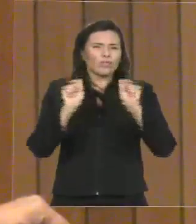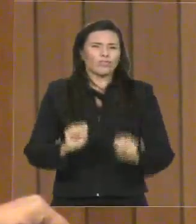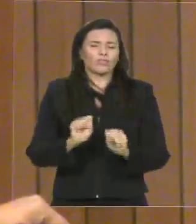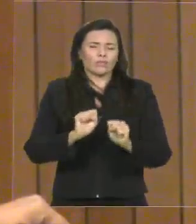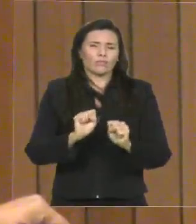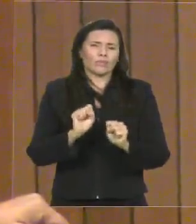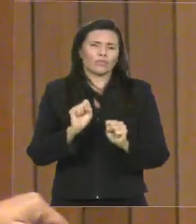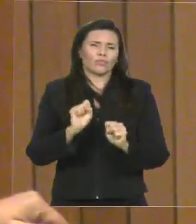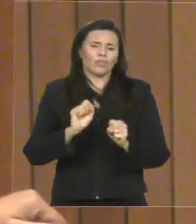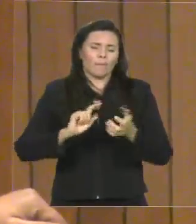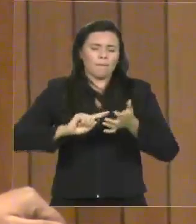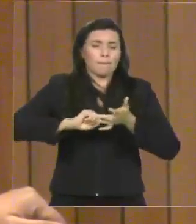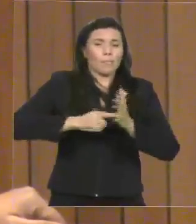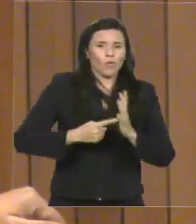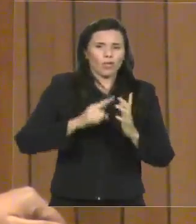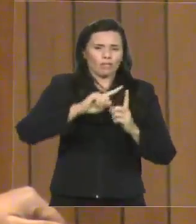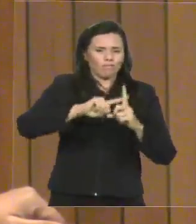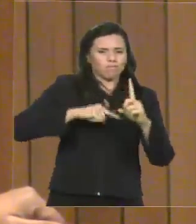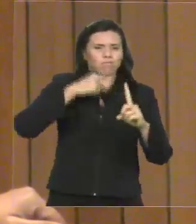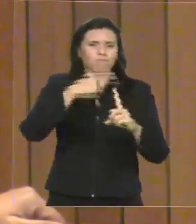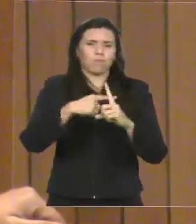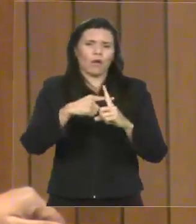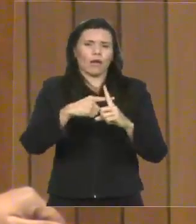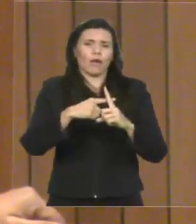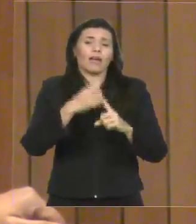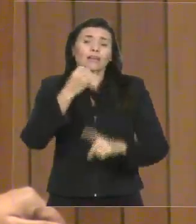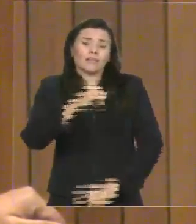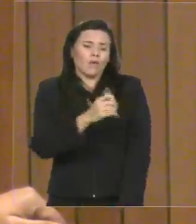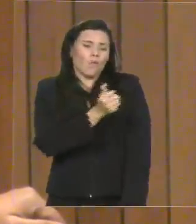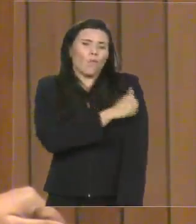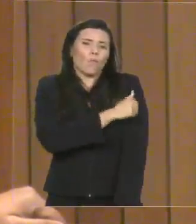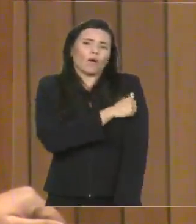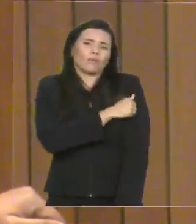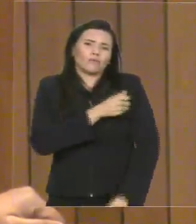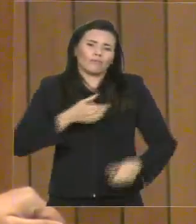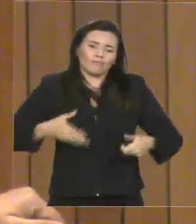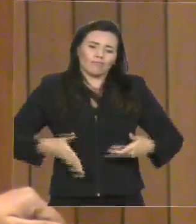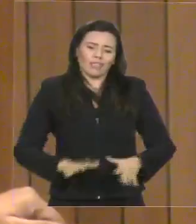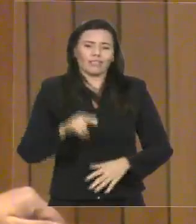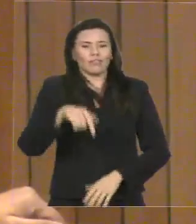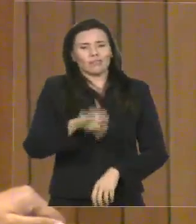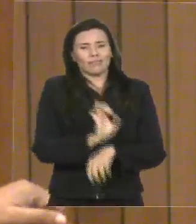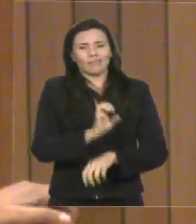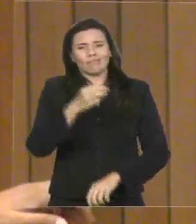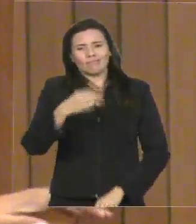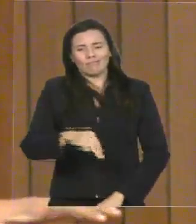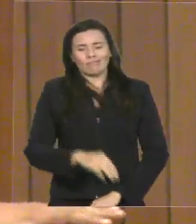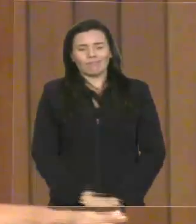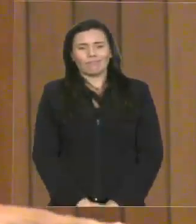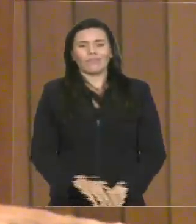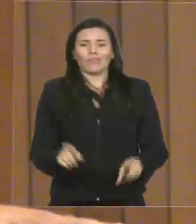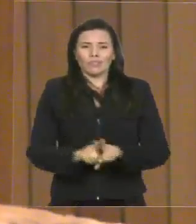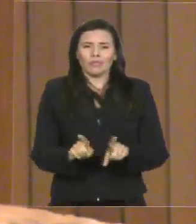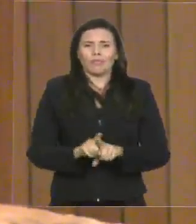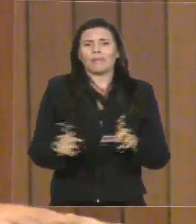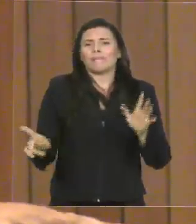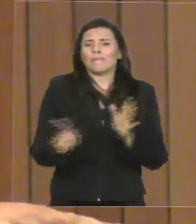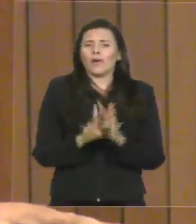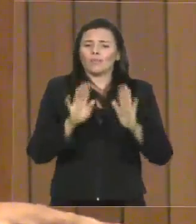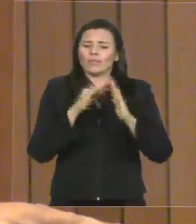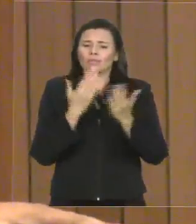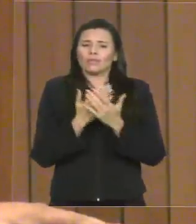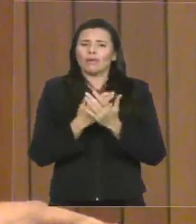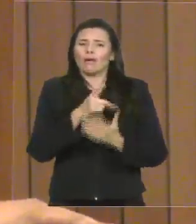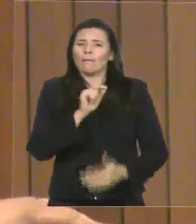para estudantes de escolas maranhenses. Esta pauta, ela é mais do que